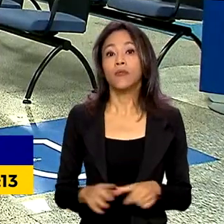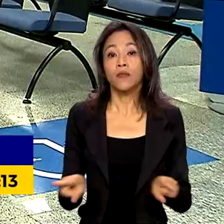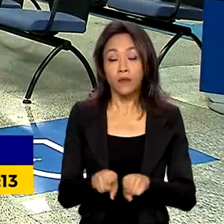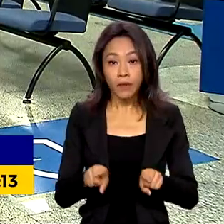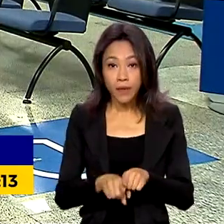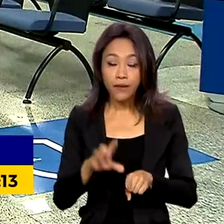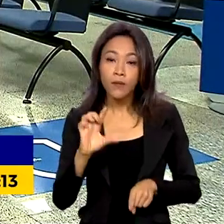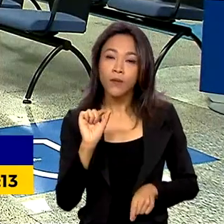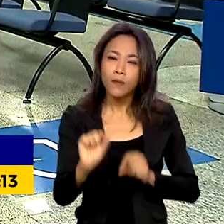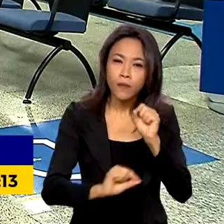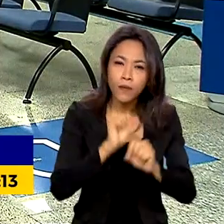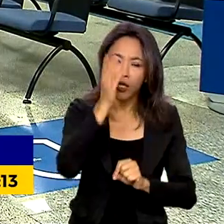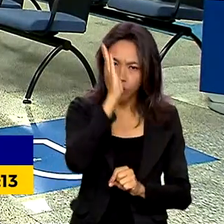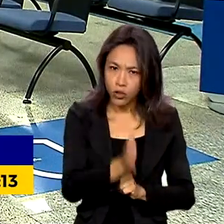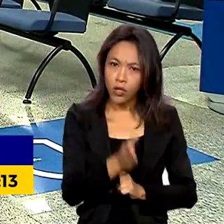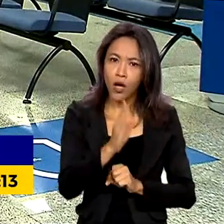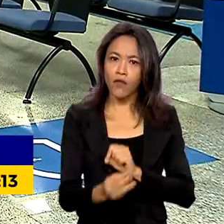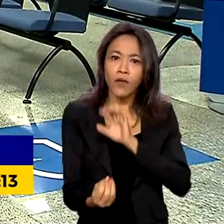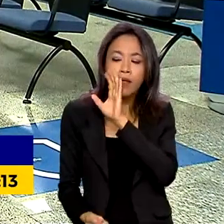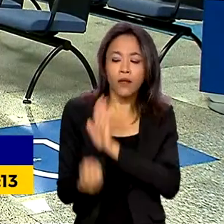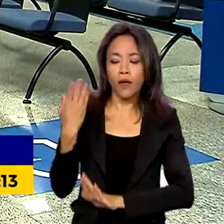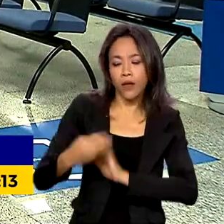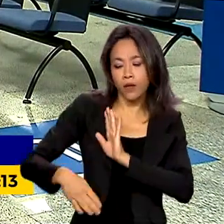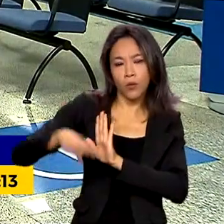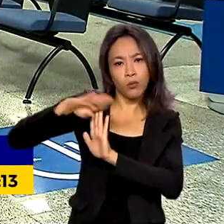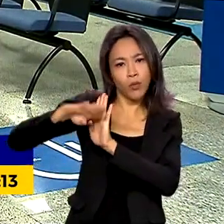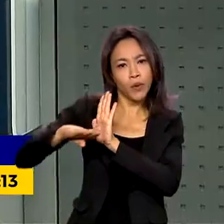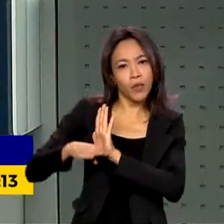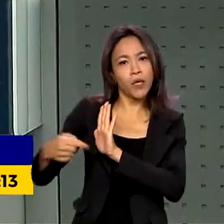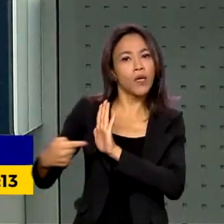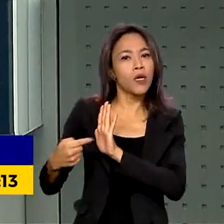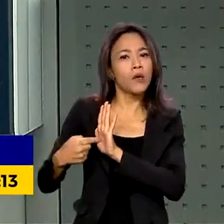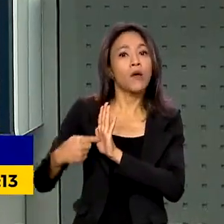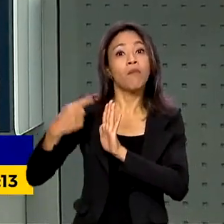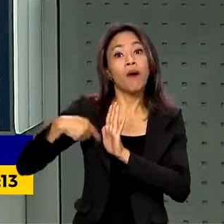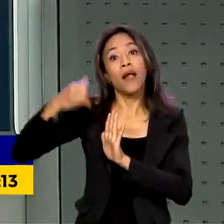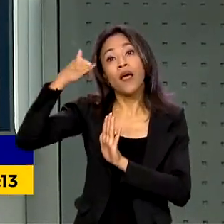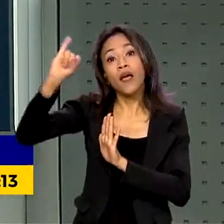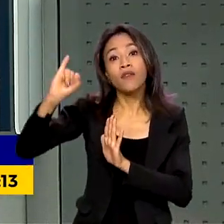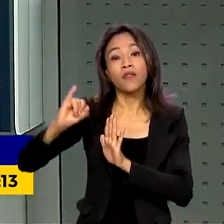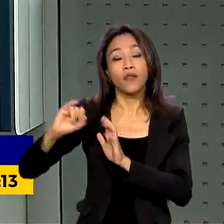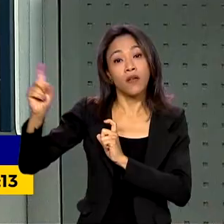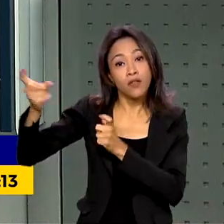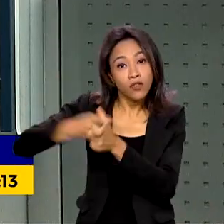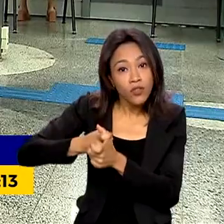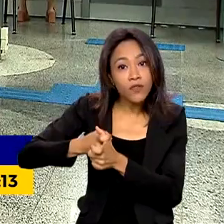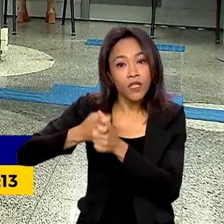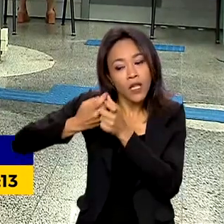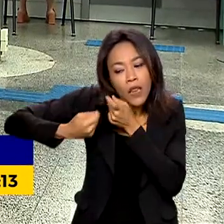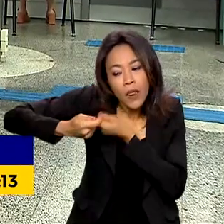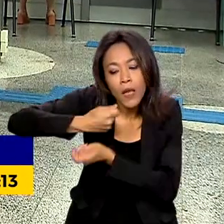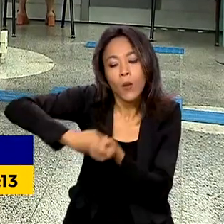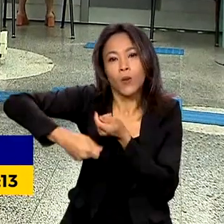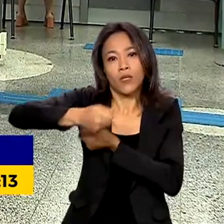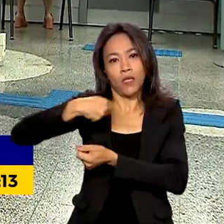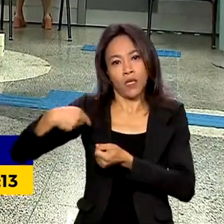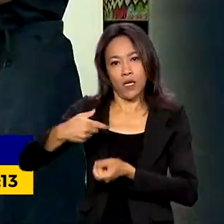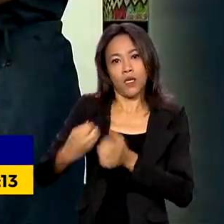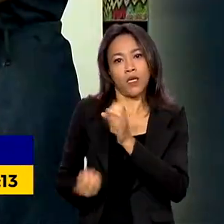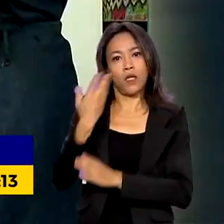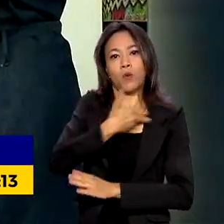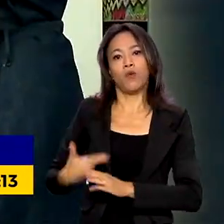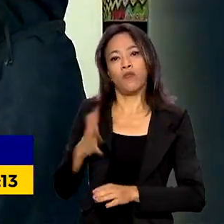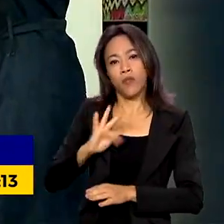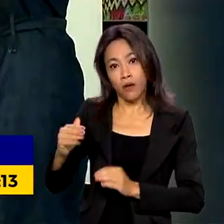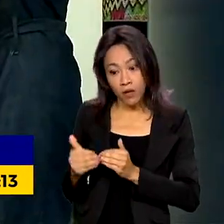disso, também foi instituído o programa Desenrola Brasil de renegociação de dívidas e um mutirão que será